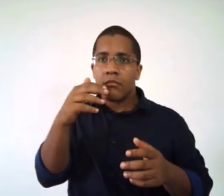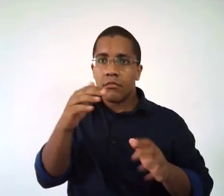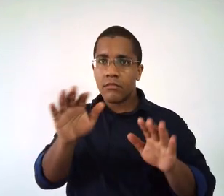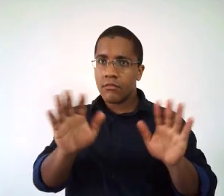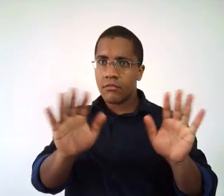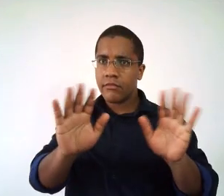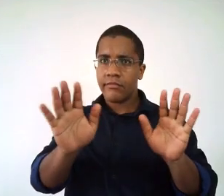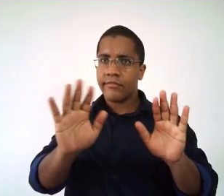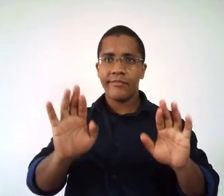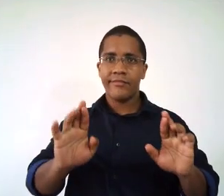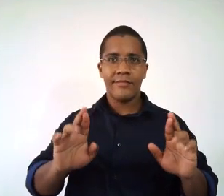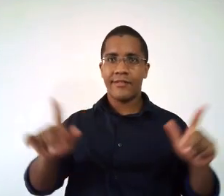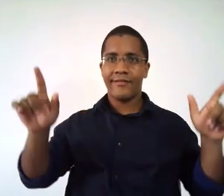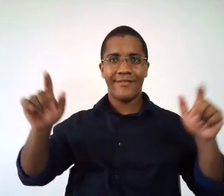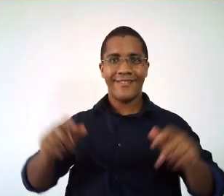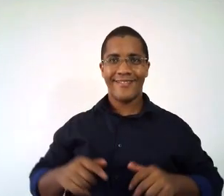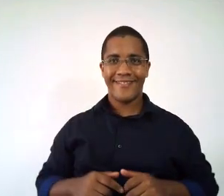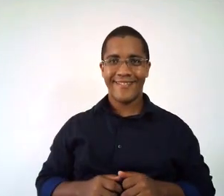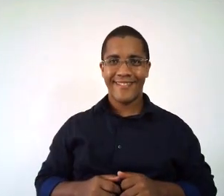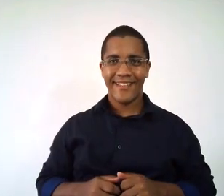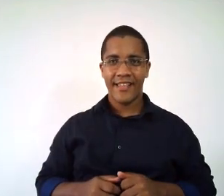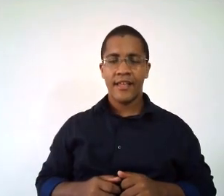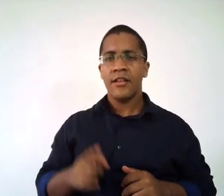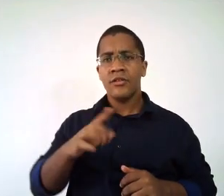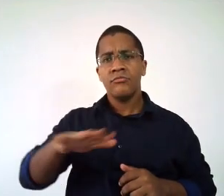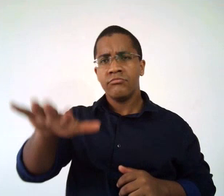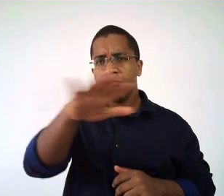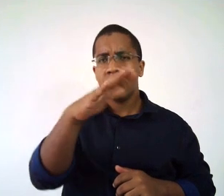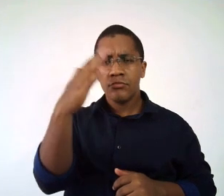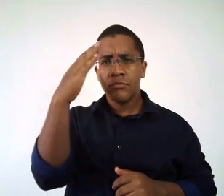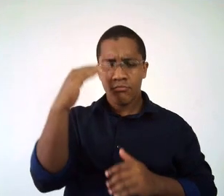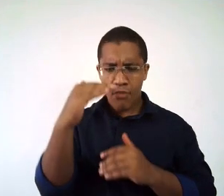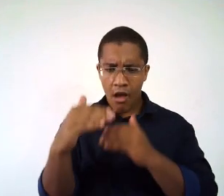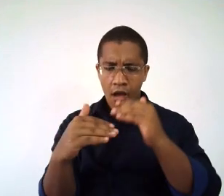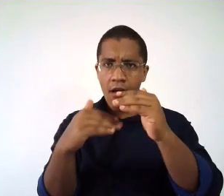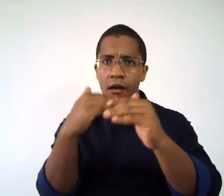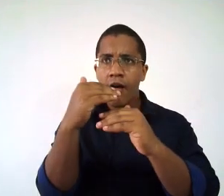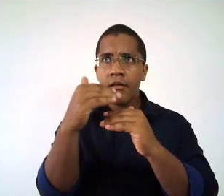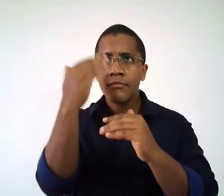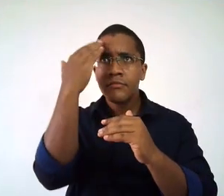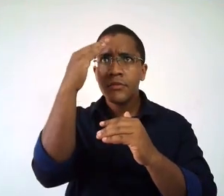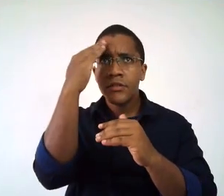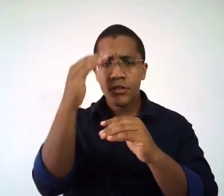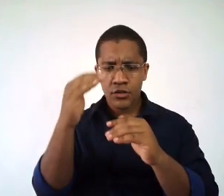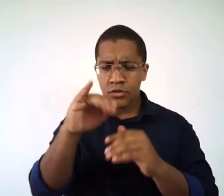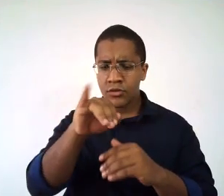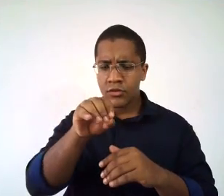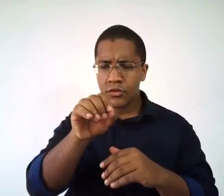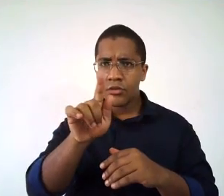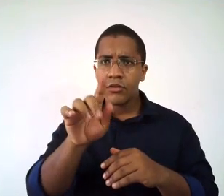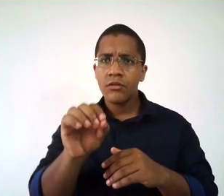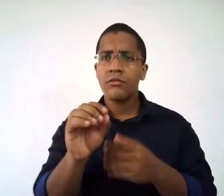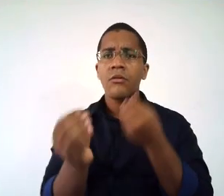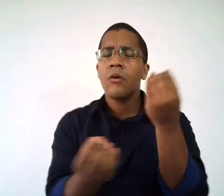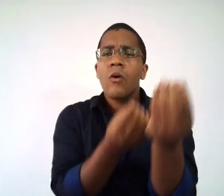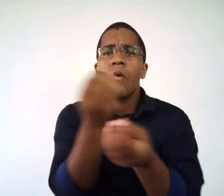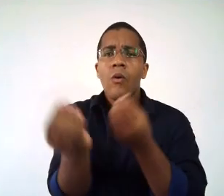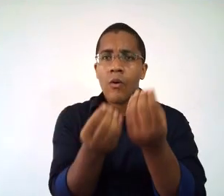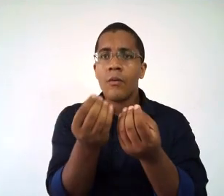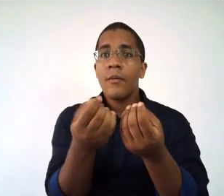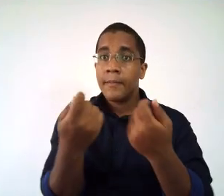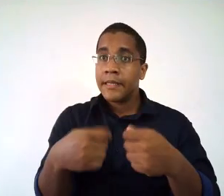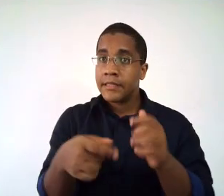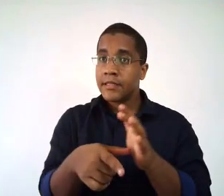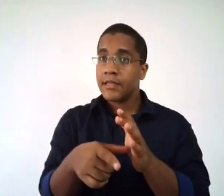esporte são coisas bem distintas. Para avançarmos na compreensão da manifestação corporal do jogo, é